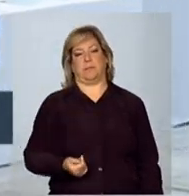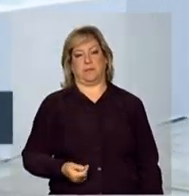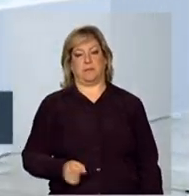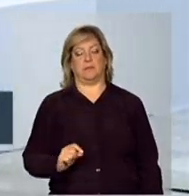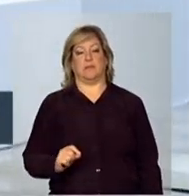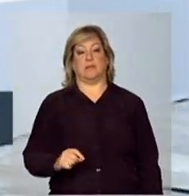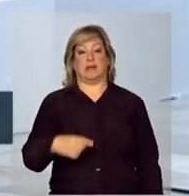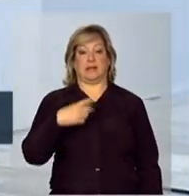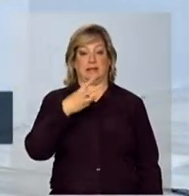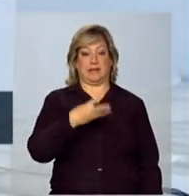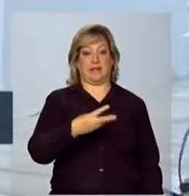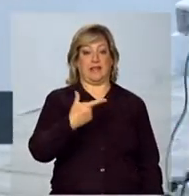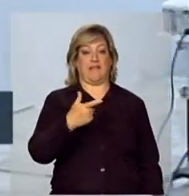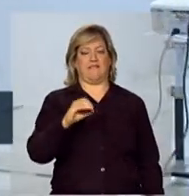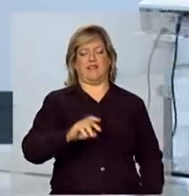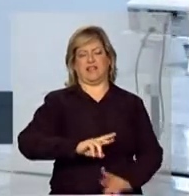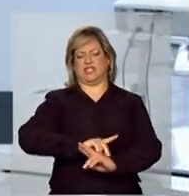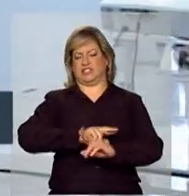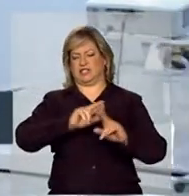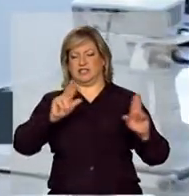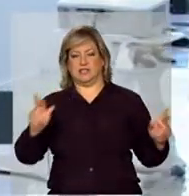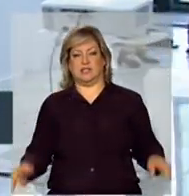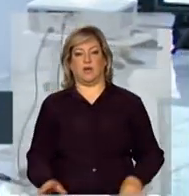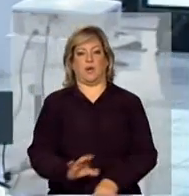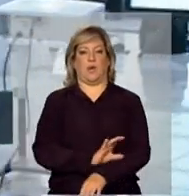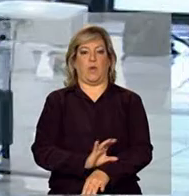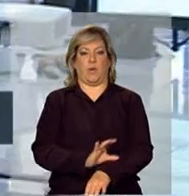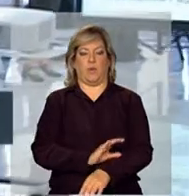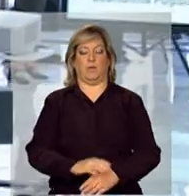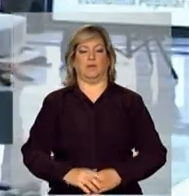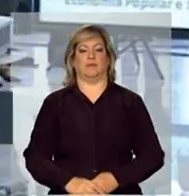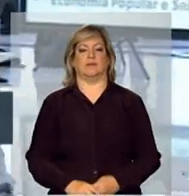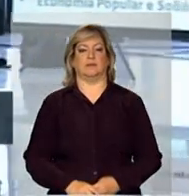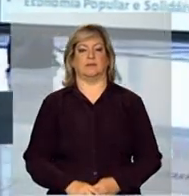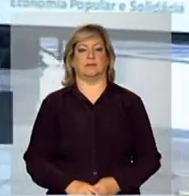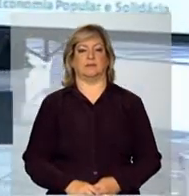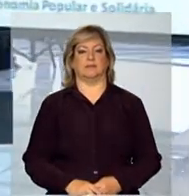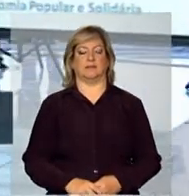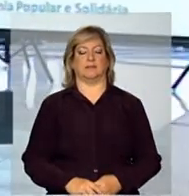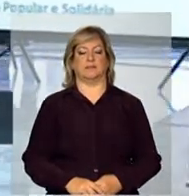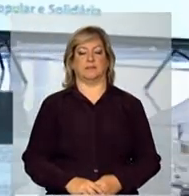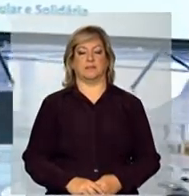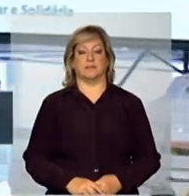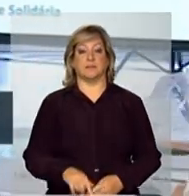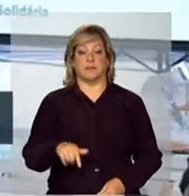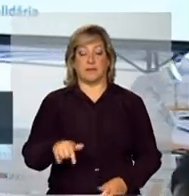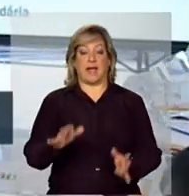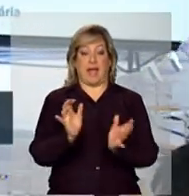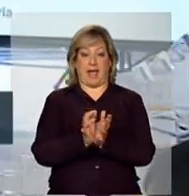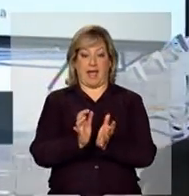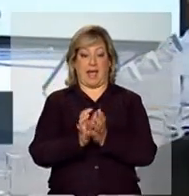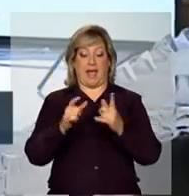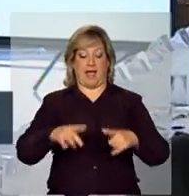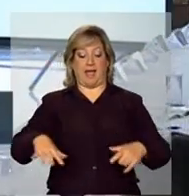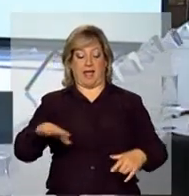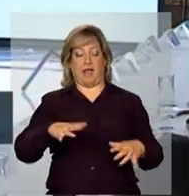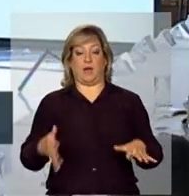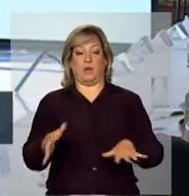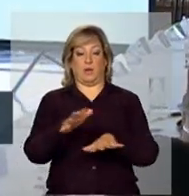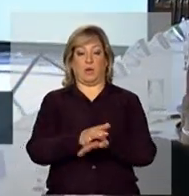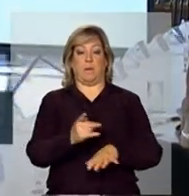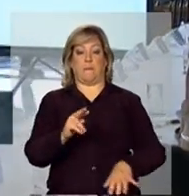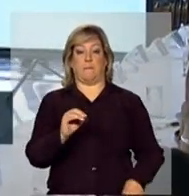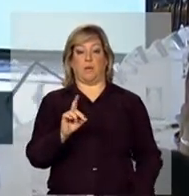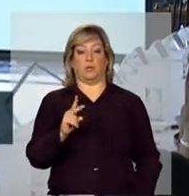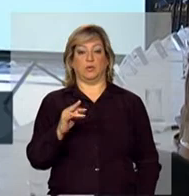320 tipos de curso. Pode passar. Bom, na área de inclusão produtiva, não vou